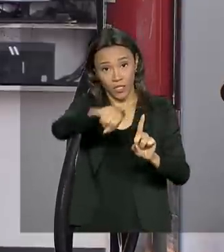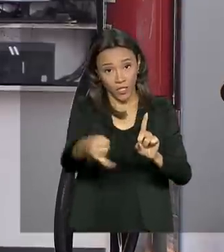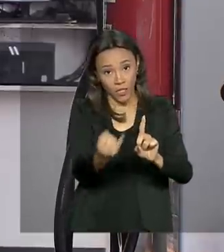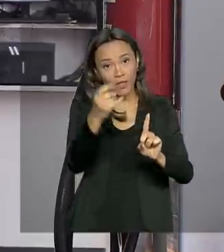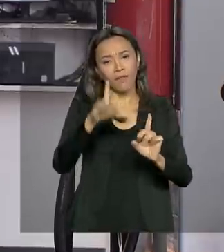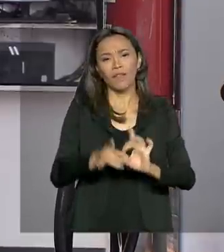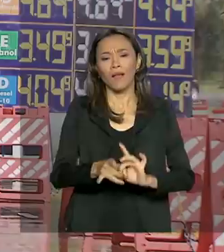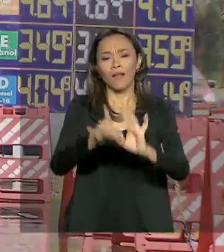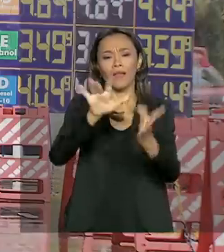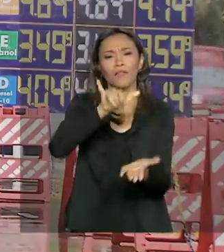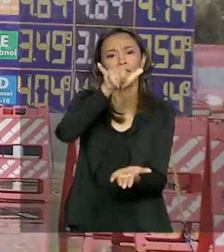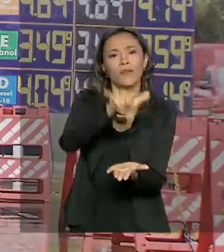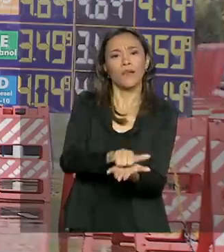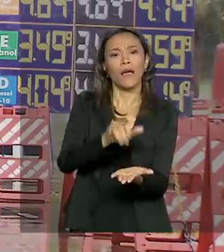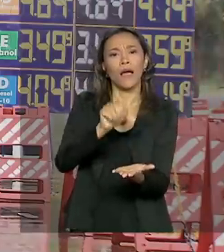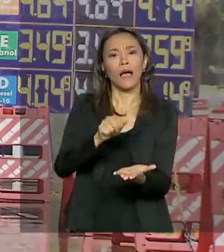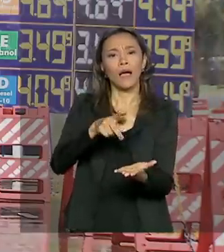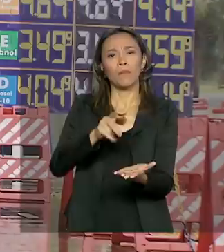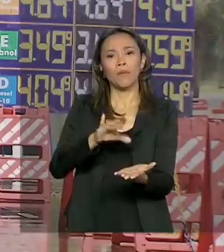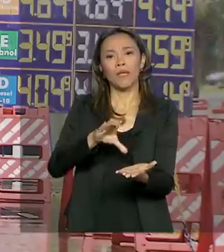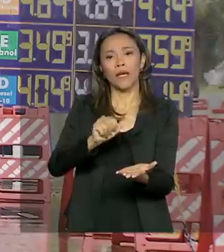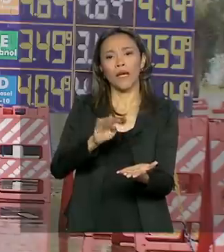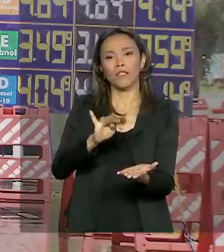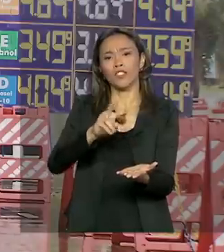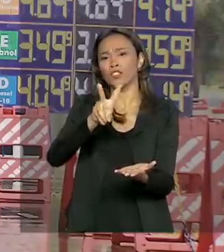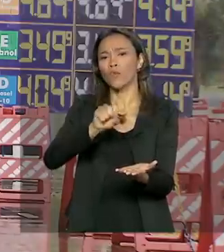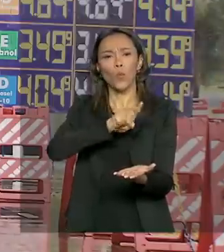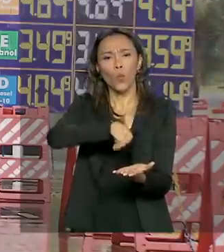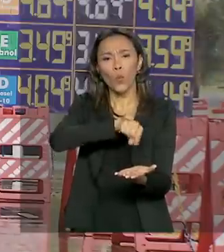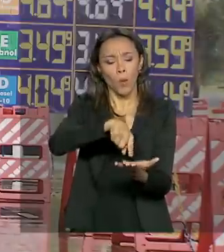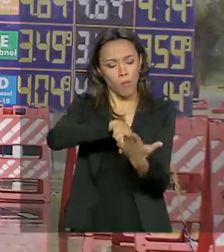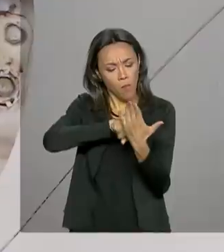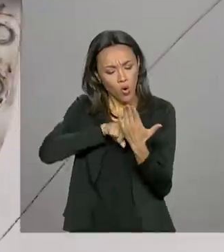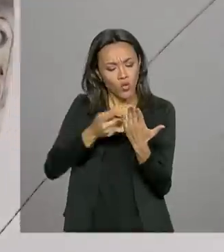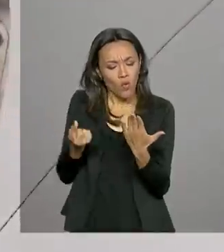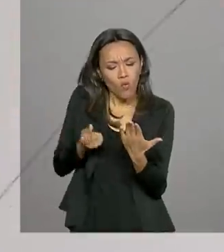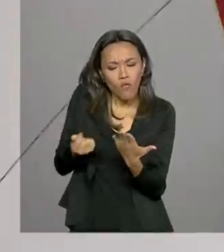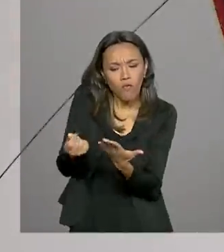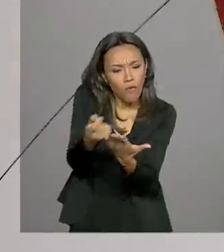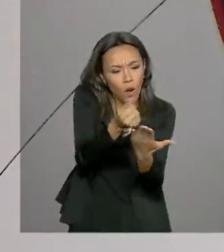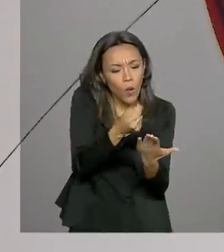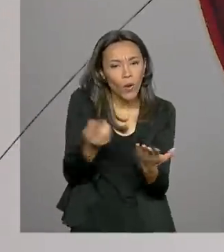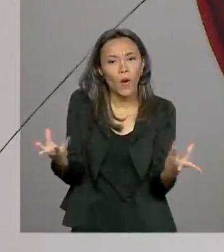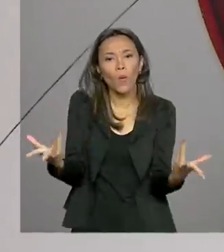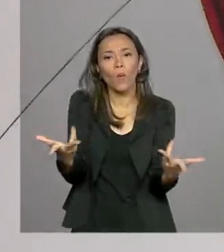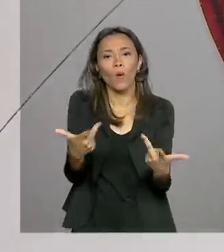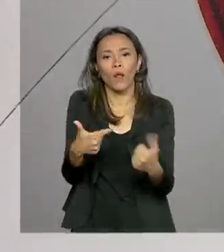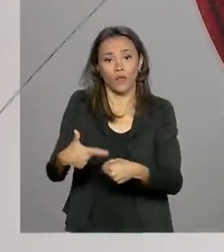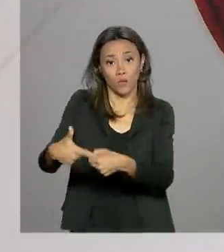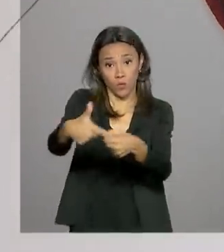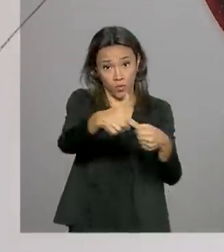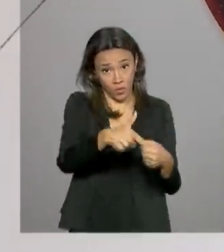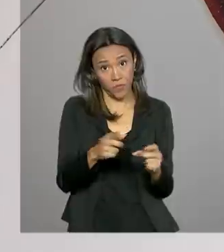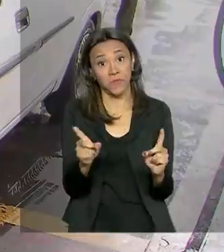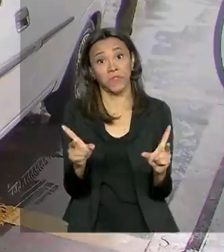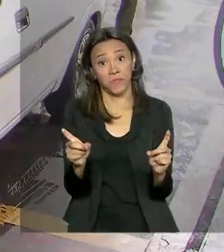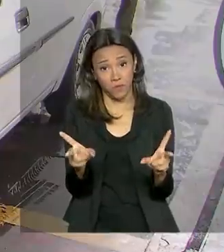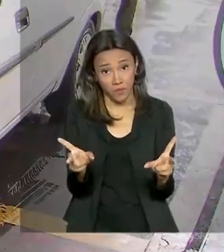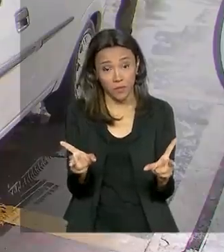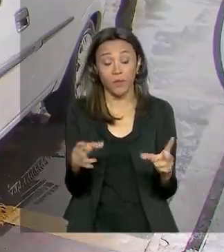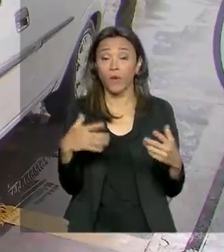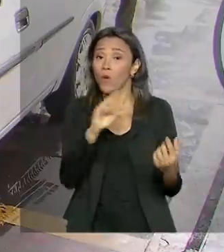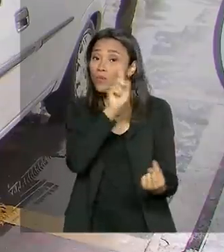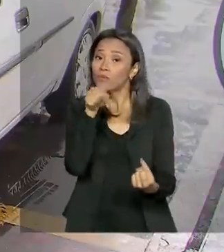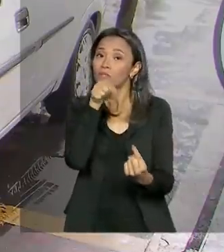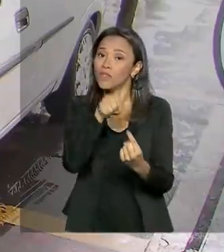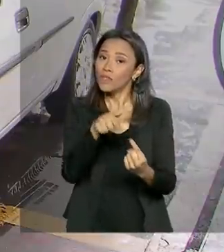aplicativo ANP no posto, que vai mostrar os preços e qualidade dos combustíveis comercializados. A